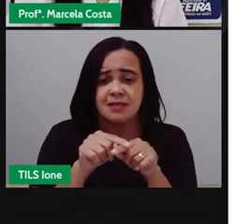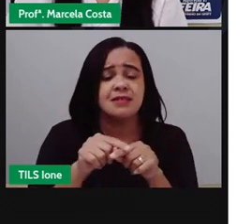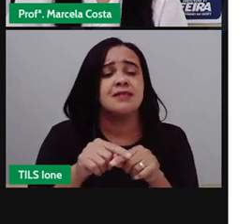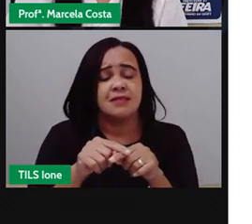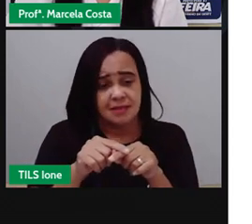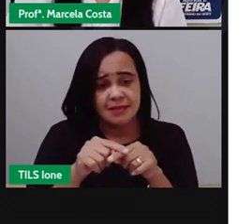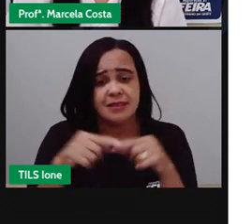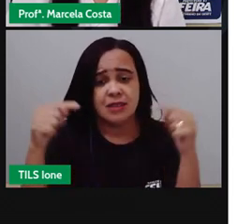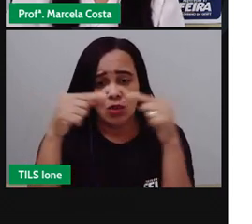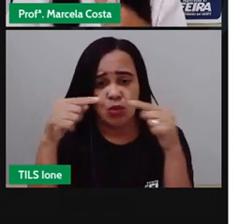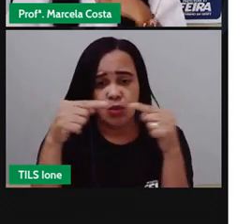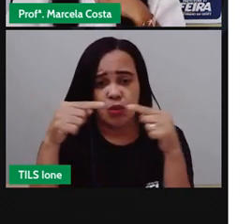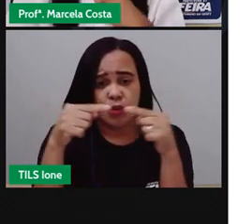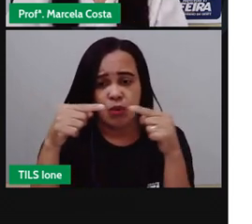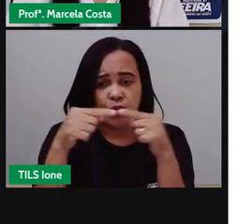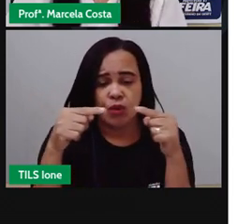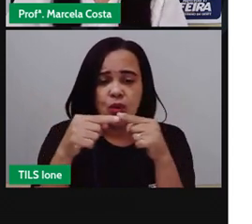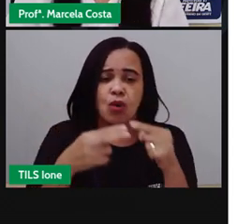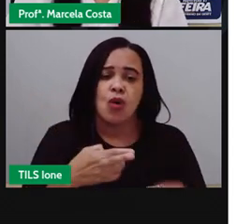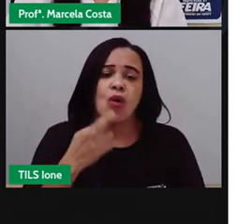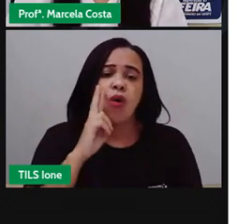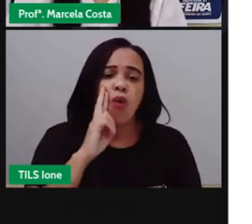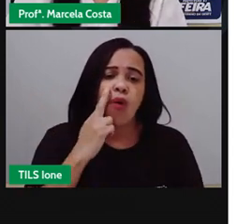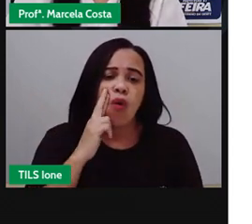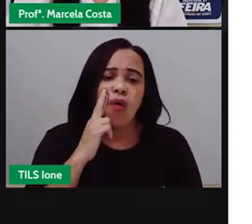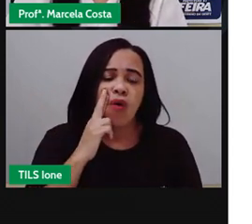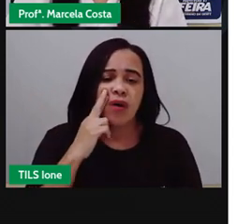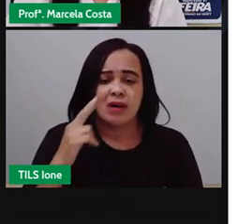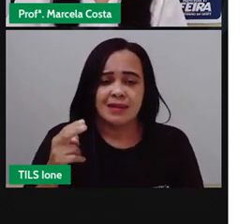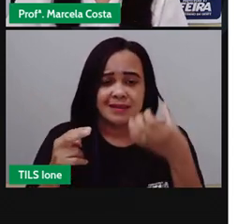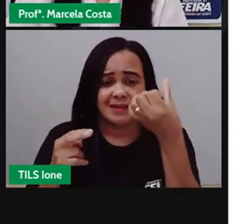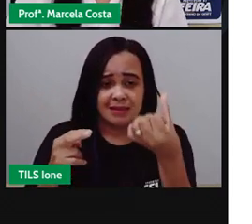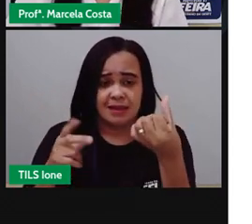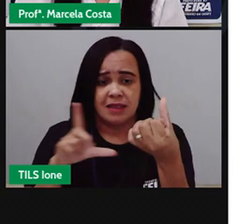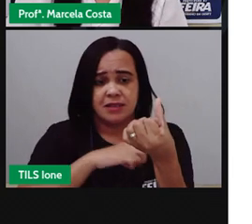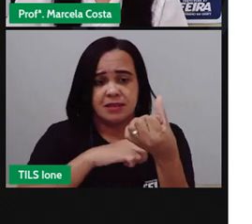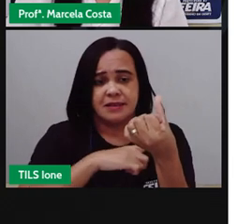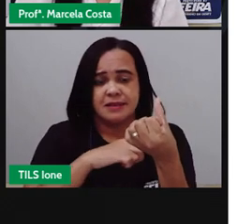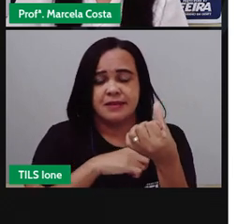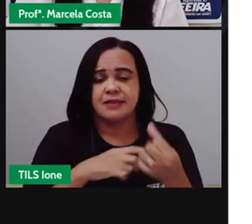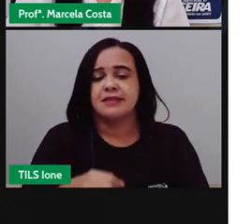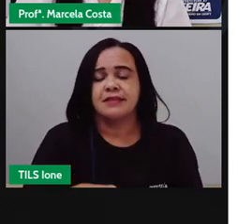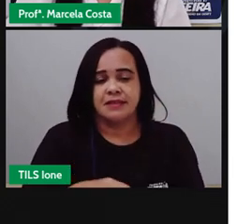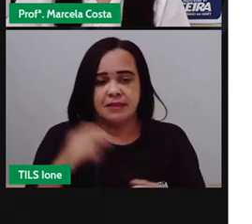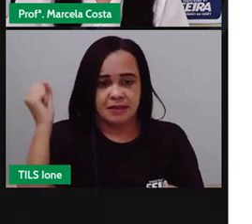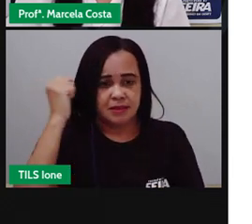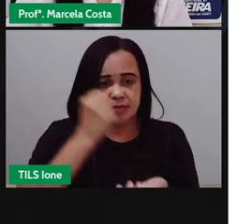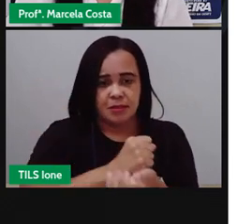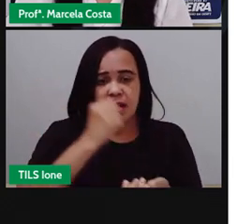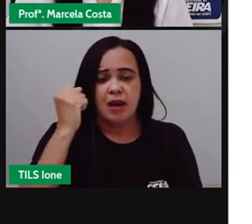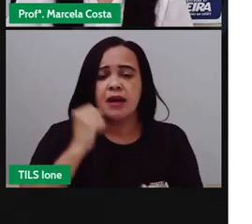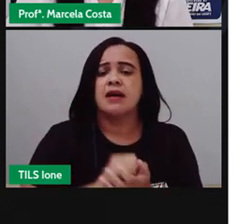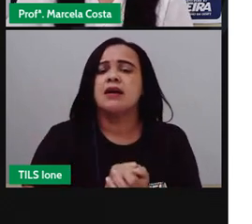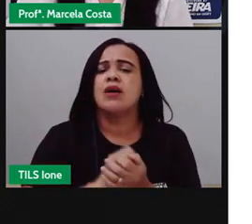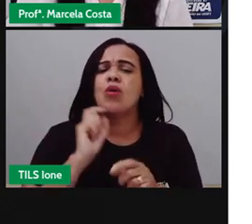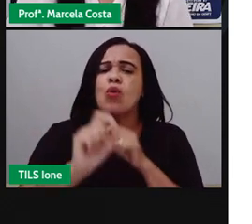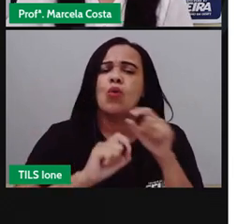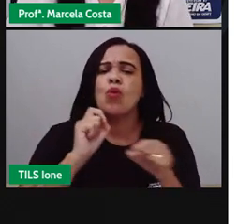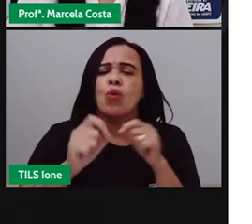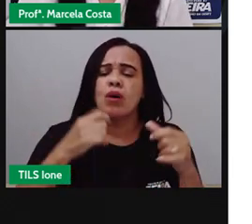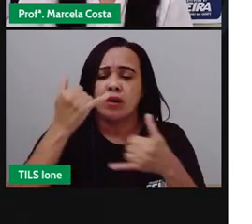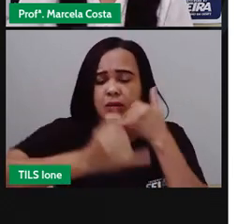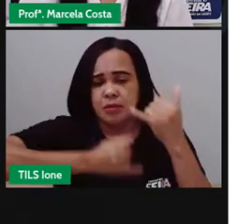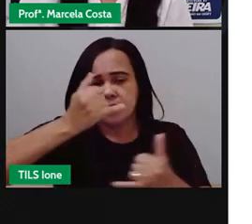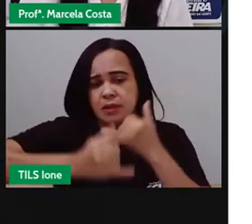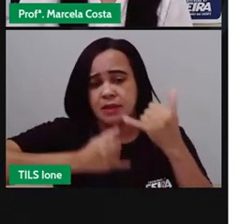que tem seis lados, né? O hexágono. vai marcar onde tem um brinquedo